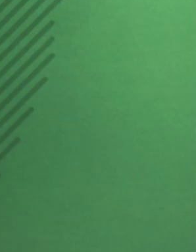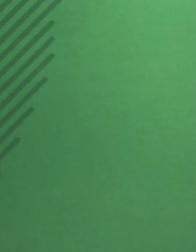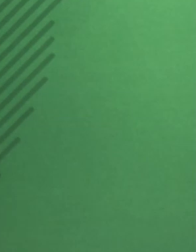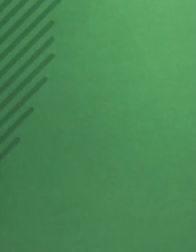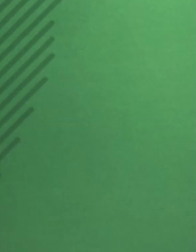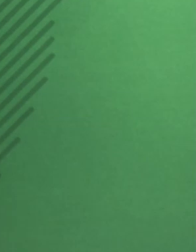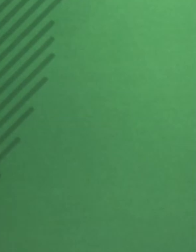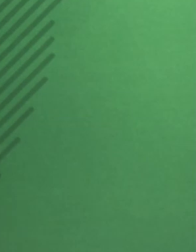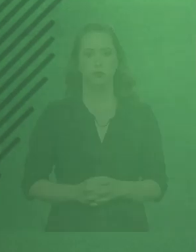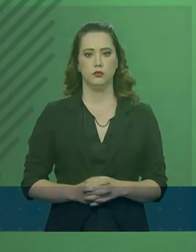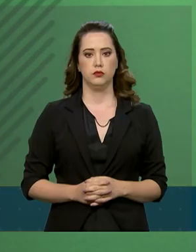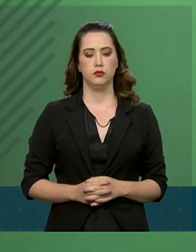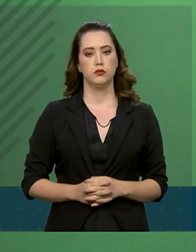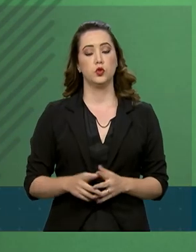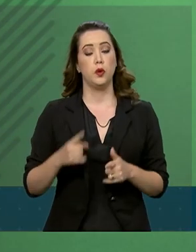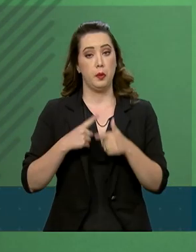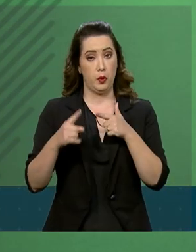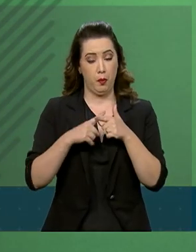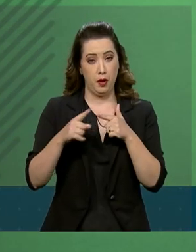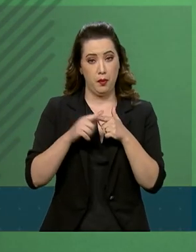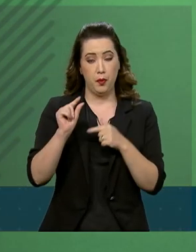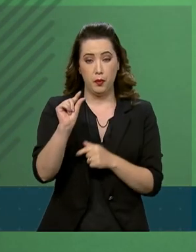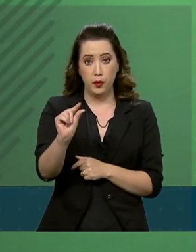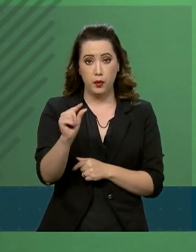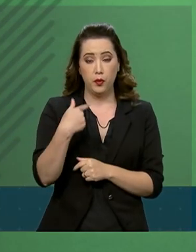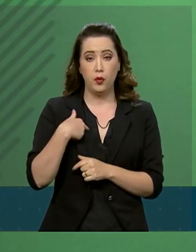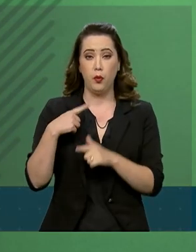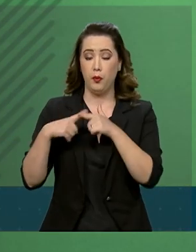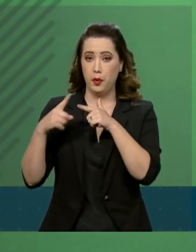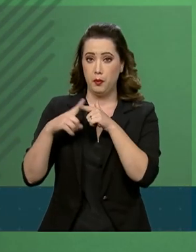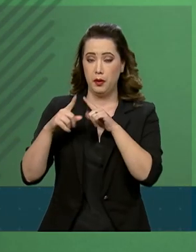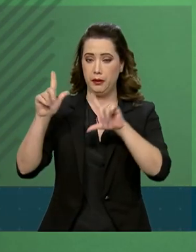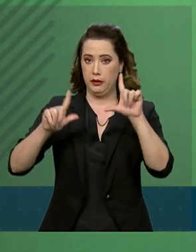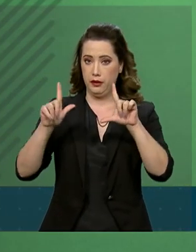Pequeno problema com o link da IBC.